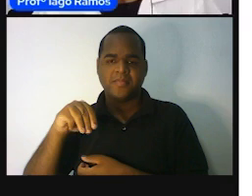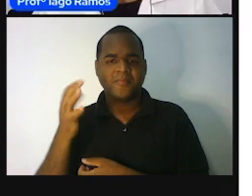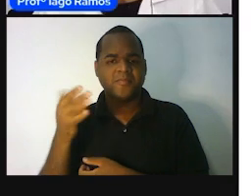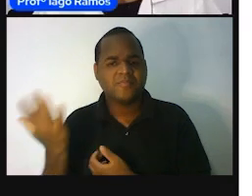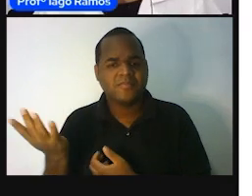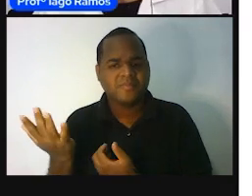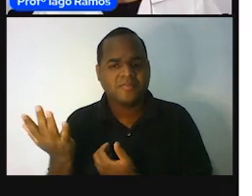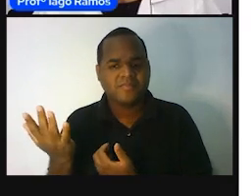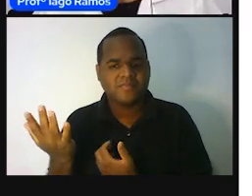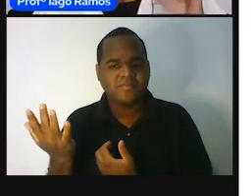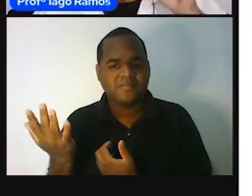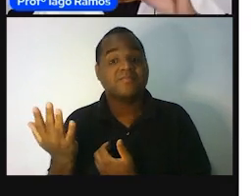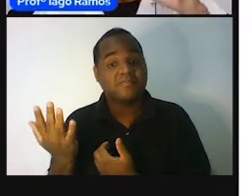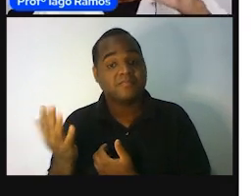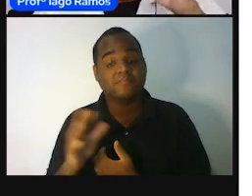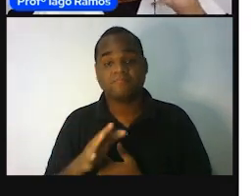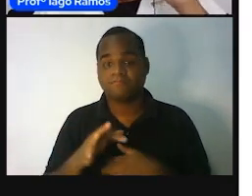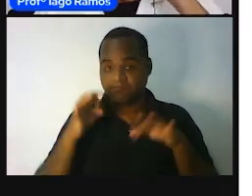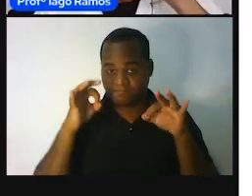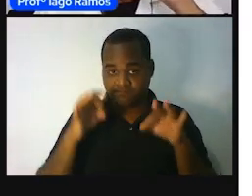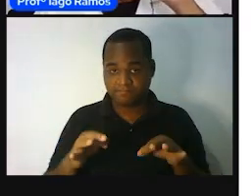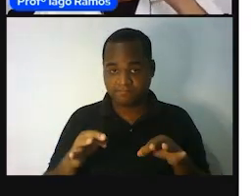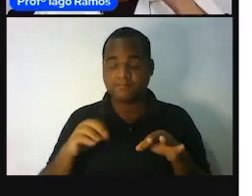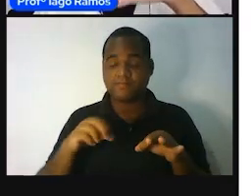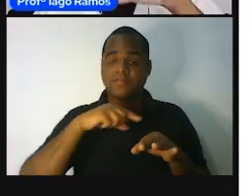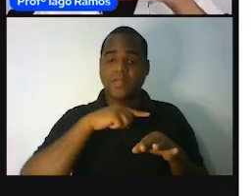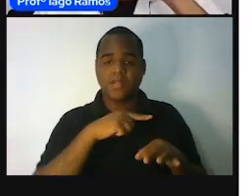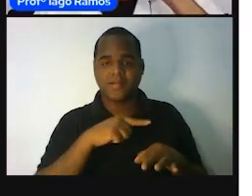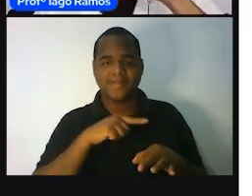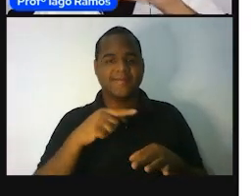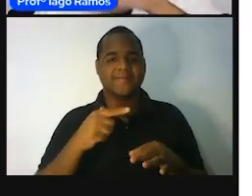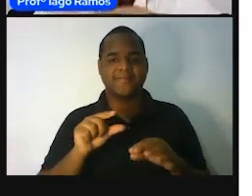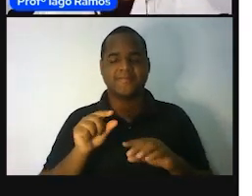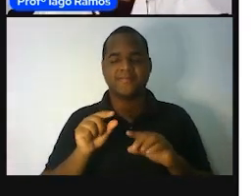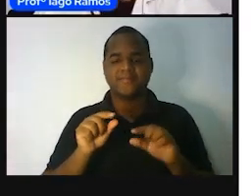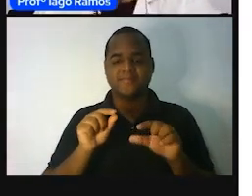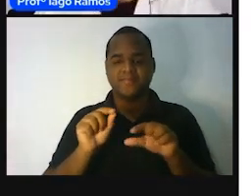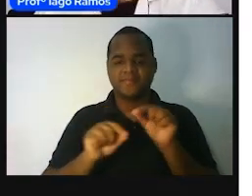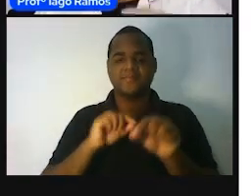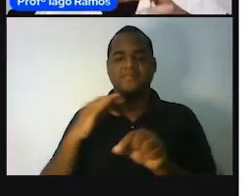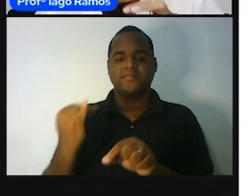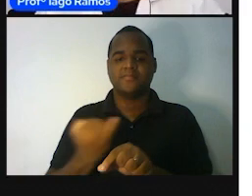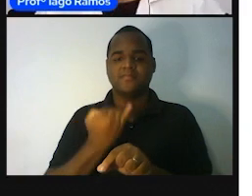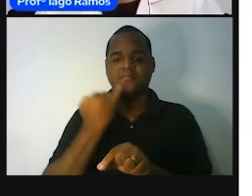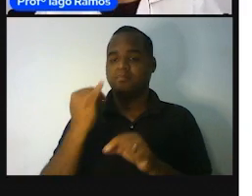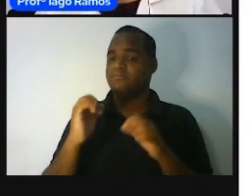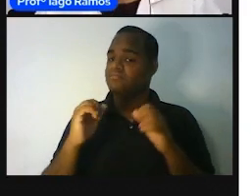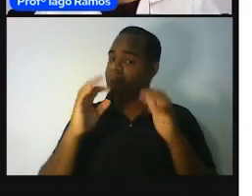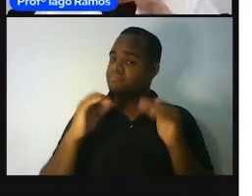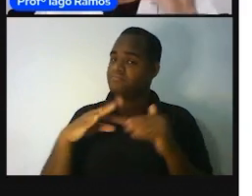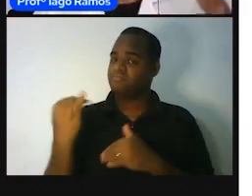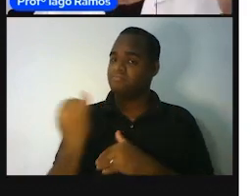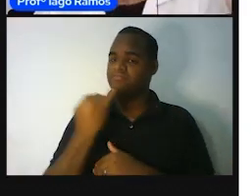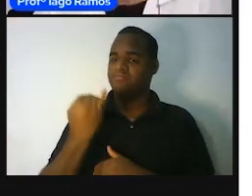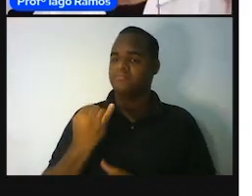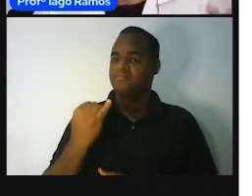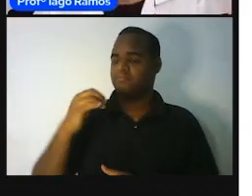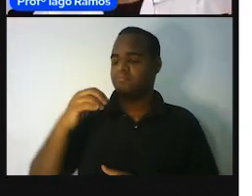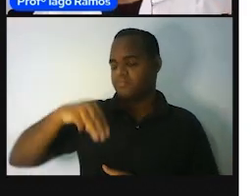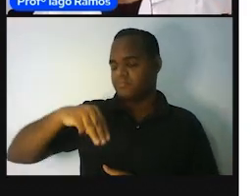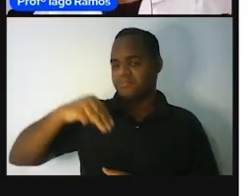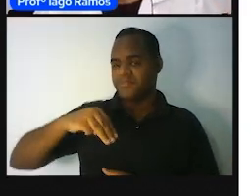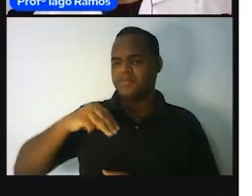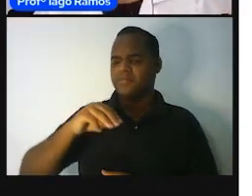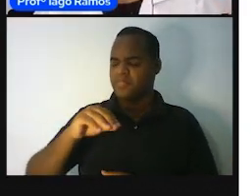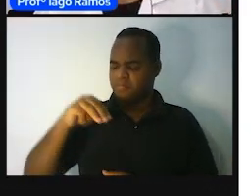O padrão, a medida importante, vamos dizer assim, é um metro, mas não tem só um